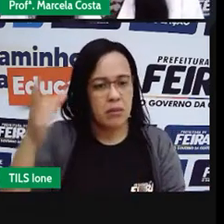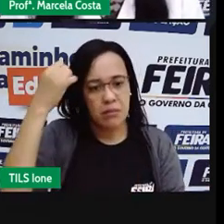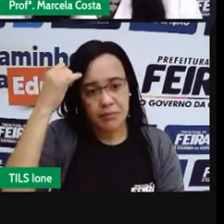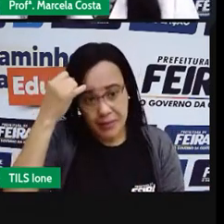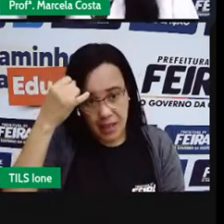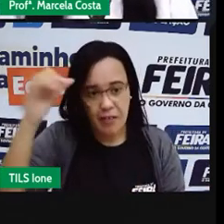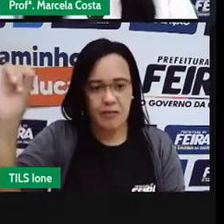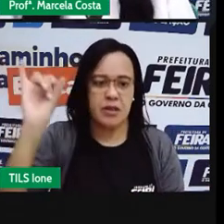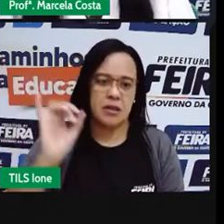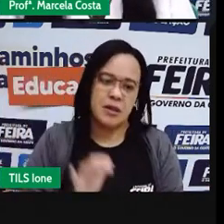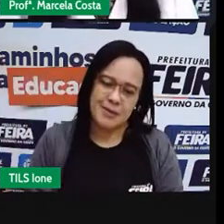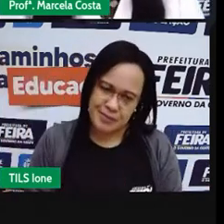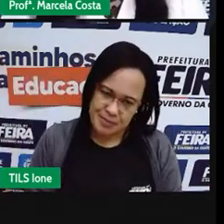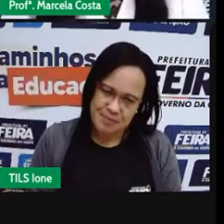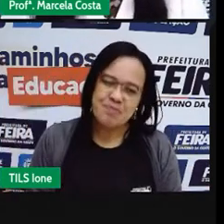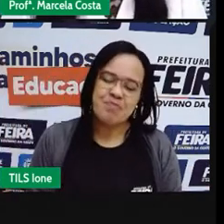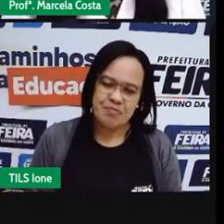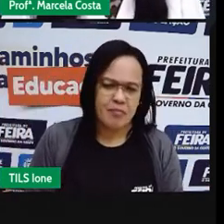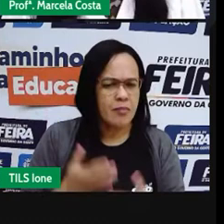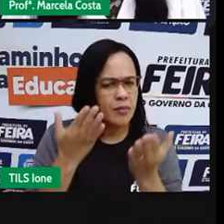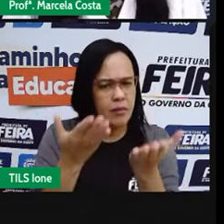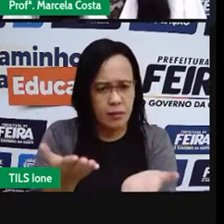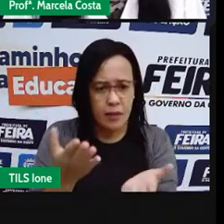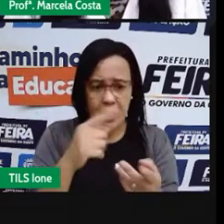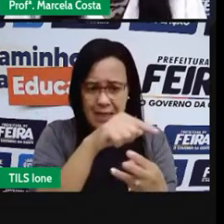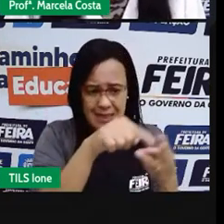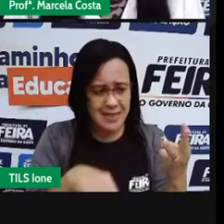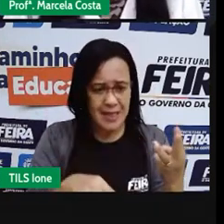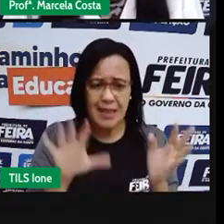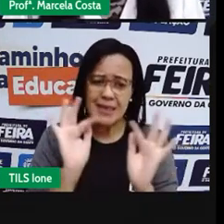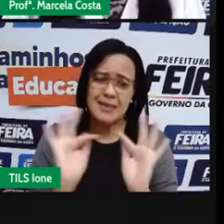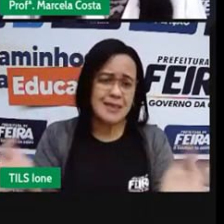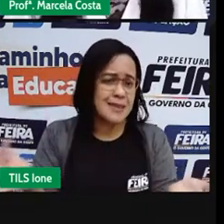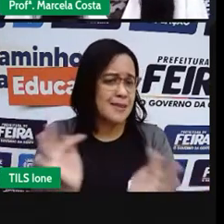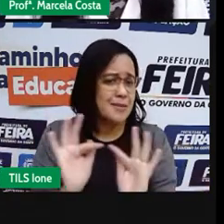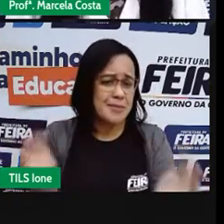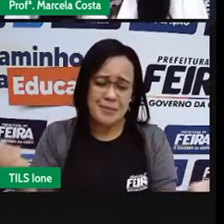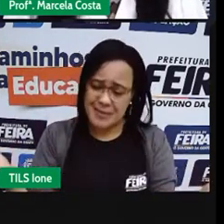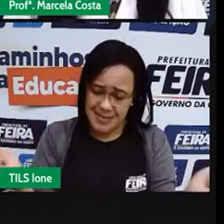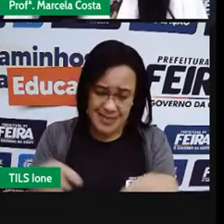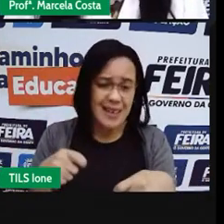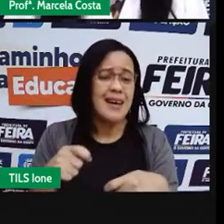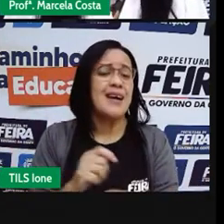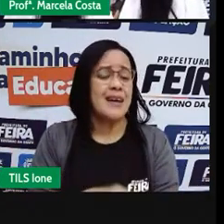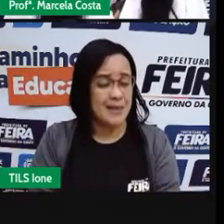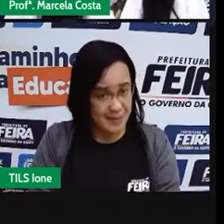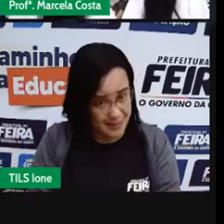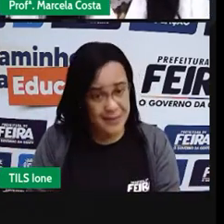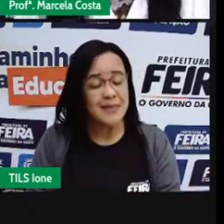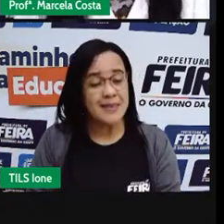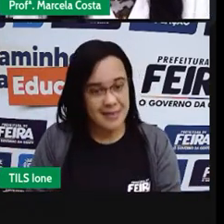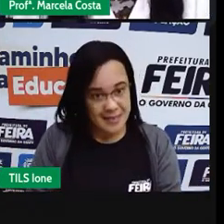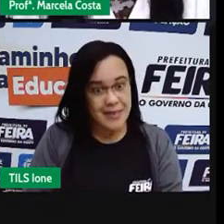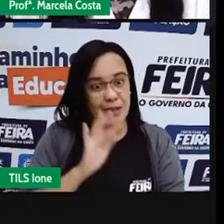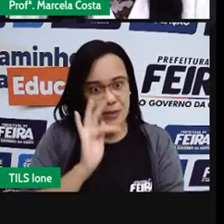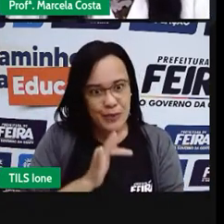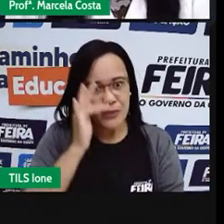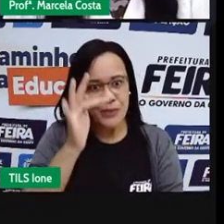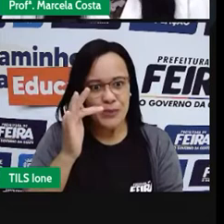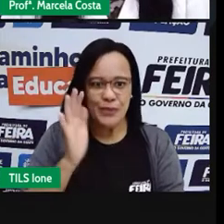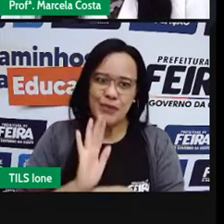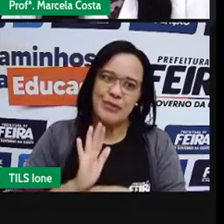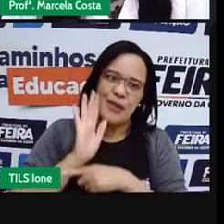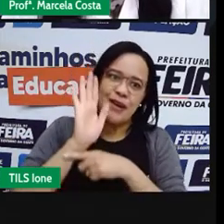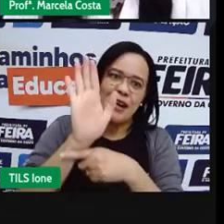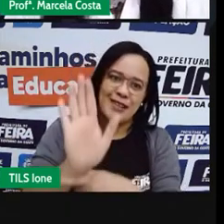São ações físicas, injécios e instintos que podem fazer muita diferença. Outra